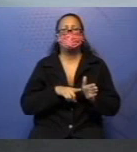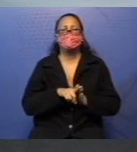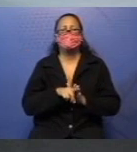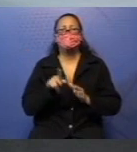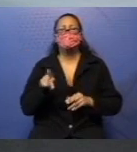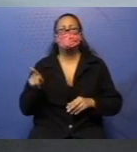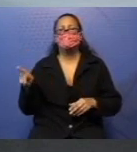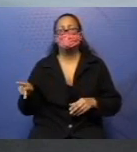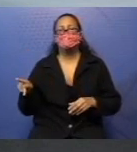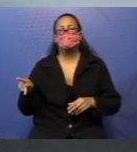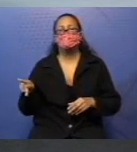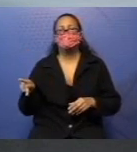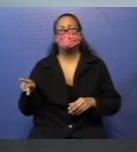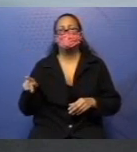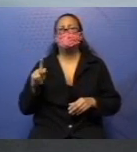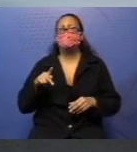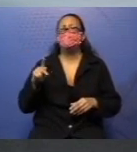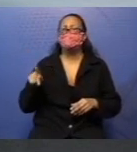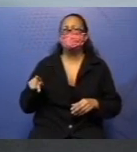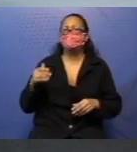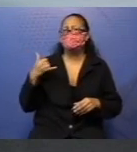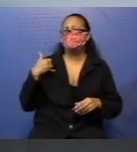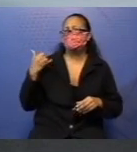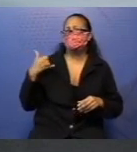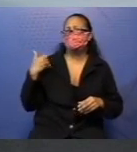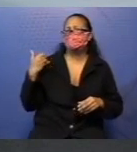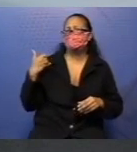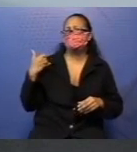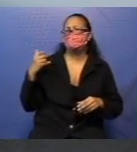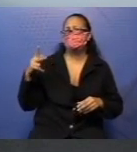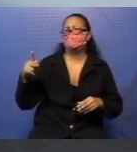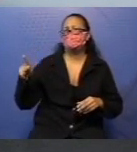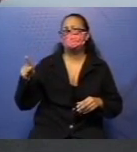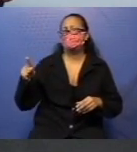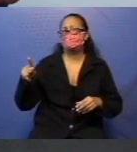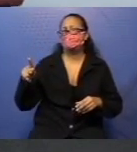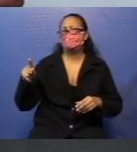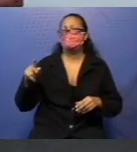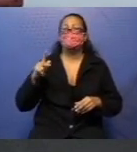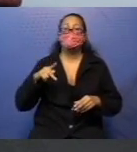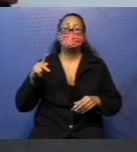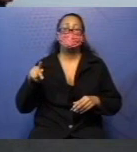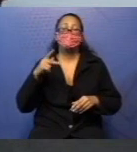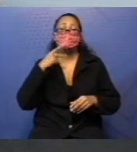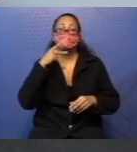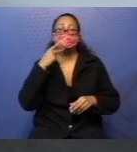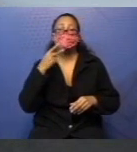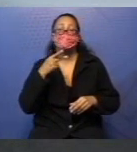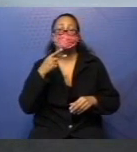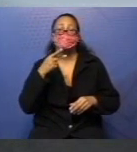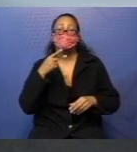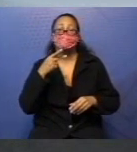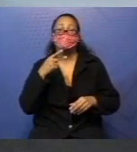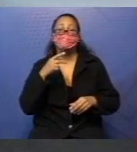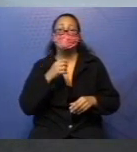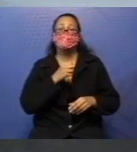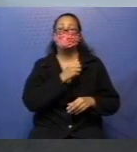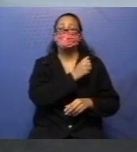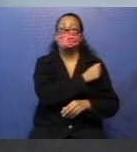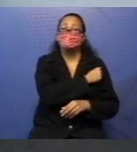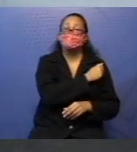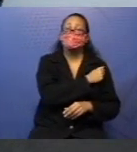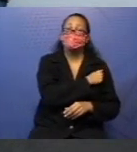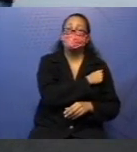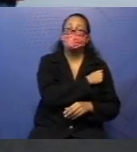professora, quantos anos a senhora tem? Aí a gente fala, aí vocês ficam assim, qual que é a diferença